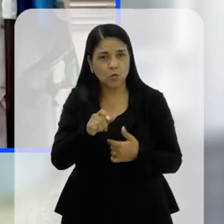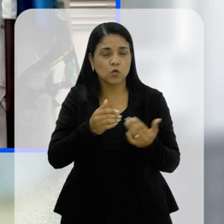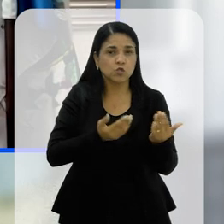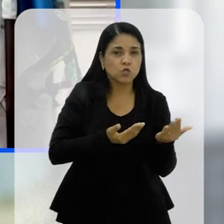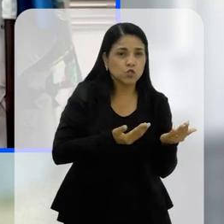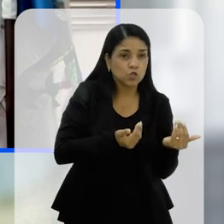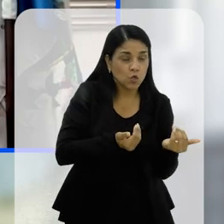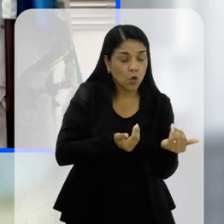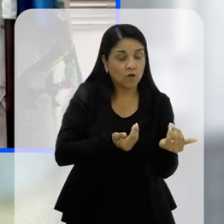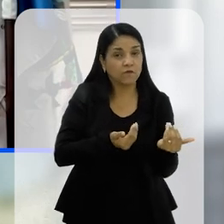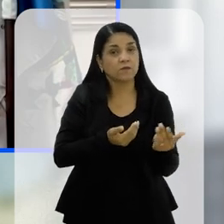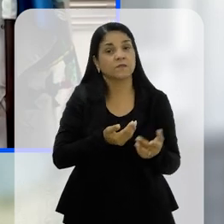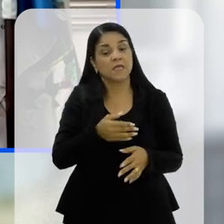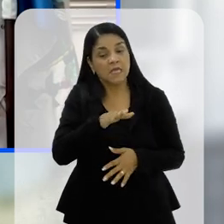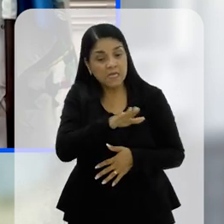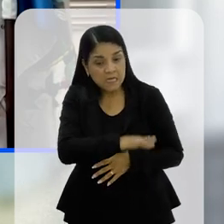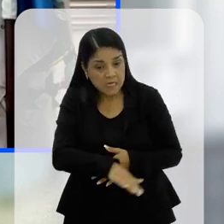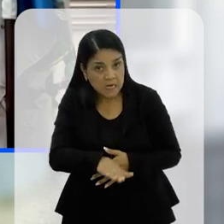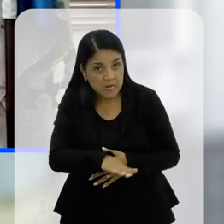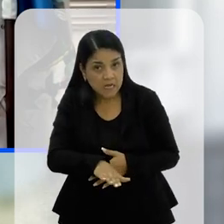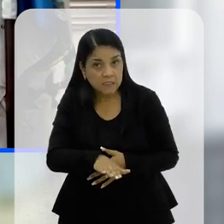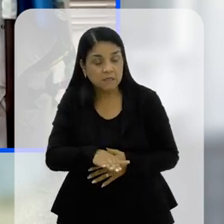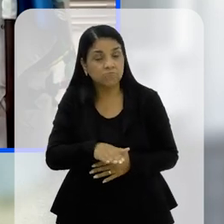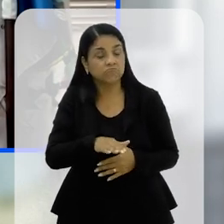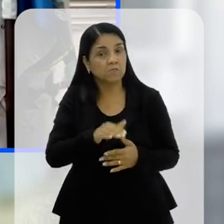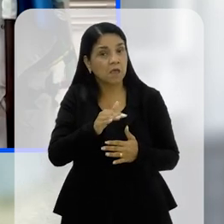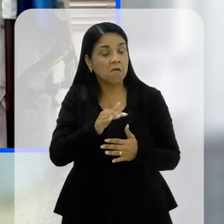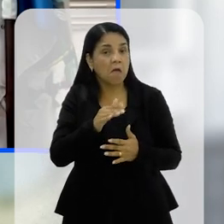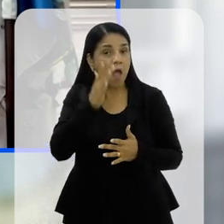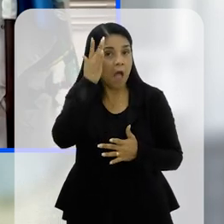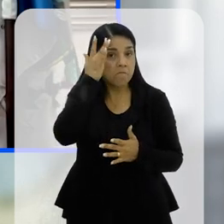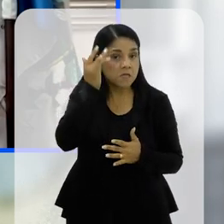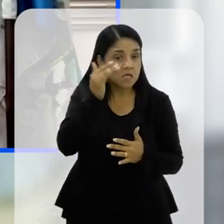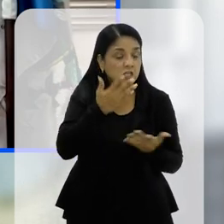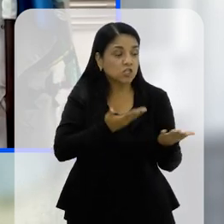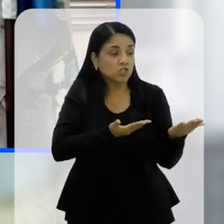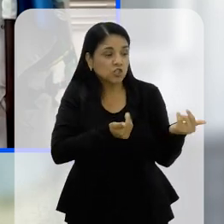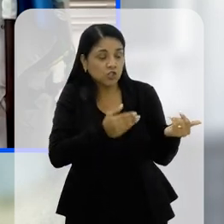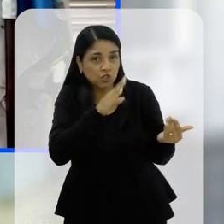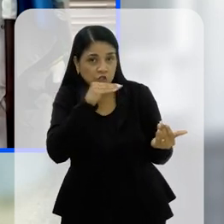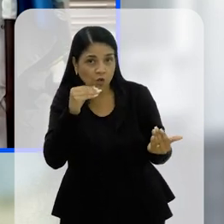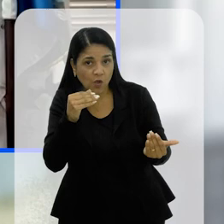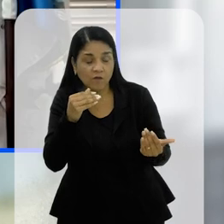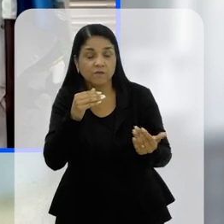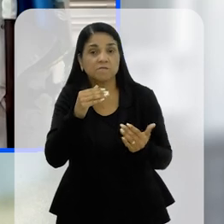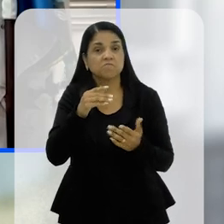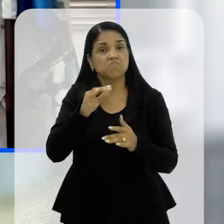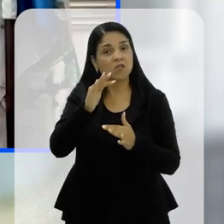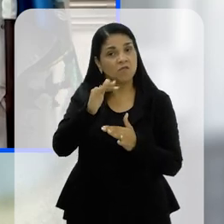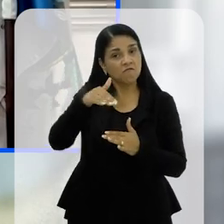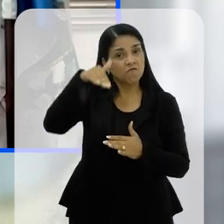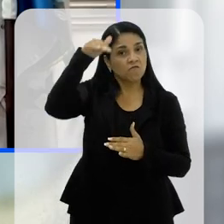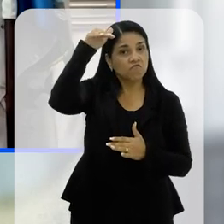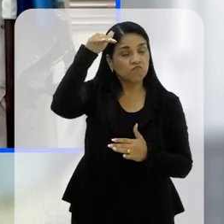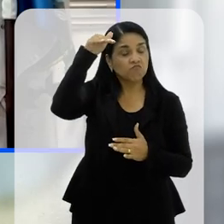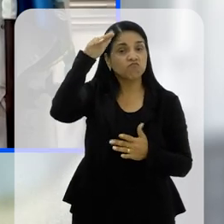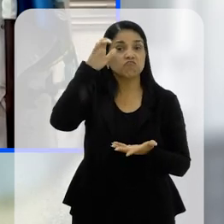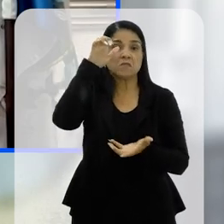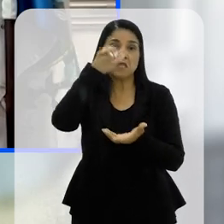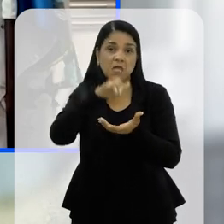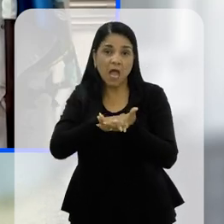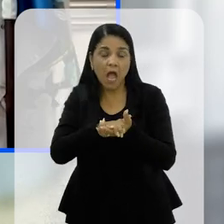pessoas, esse jovem que hoje é uma criança, mas amanhã é um adolescente, pode construir famílias, muitos deles,